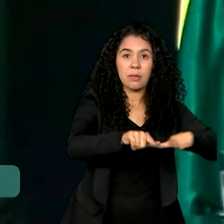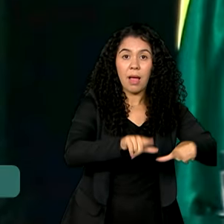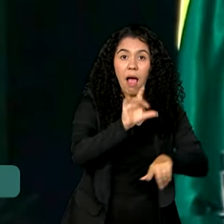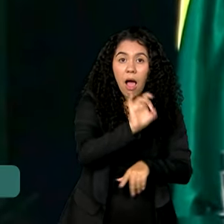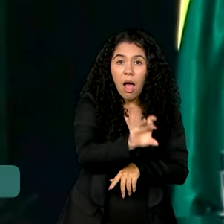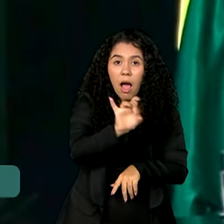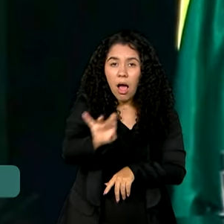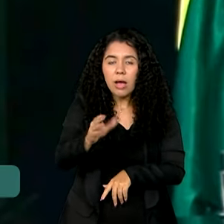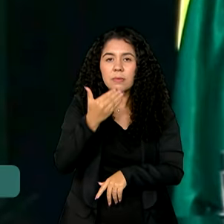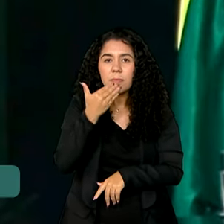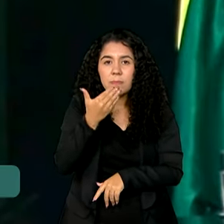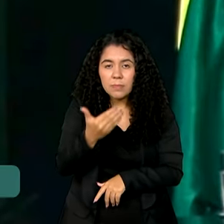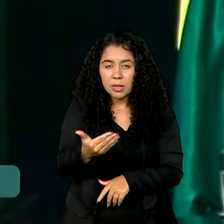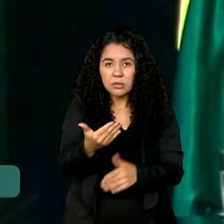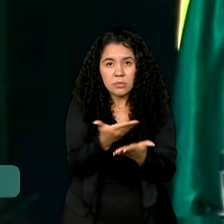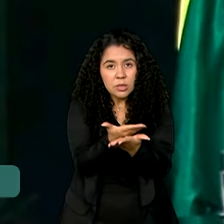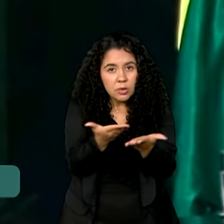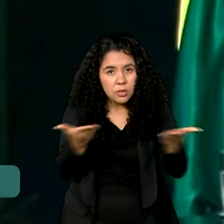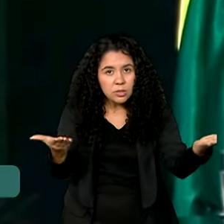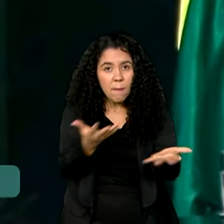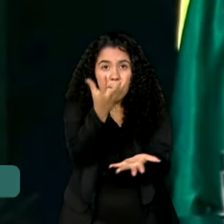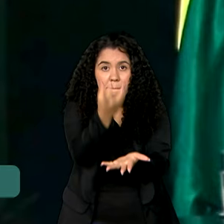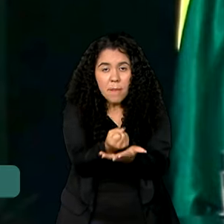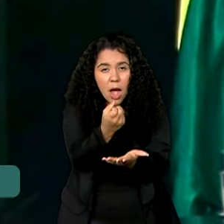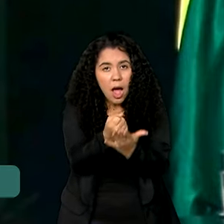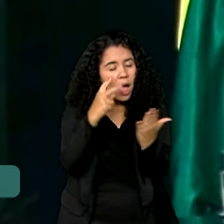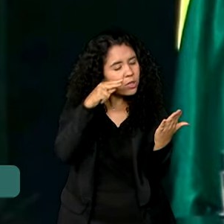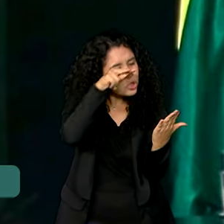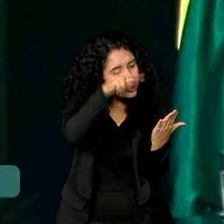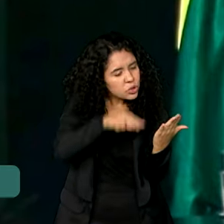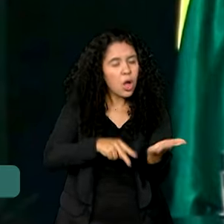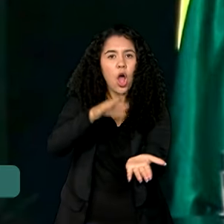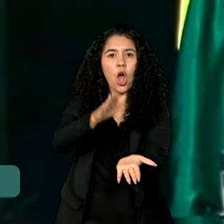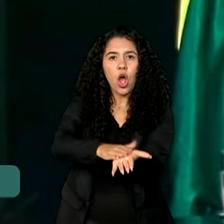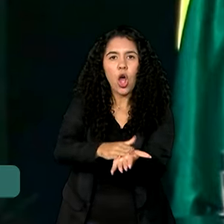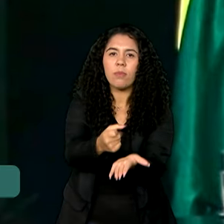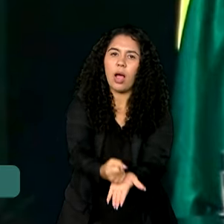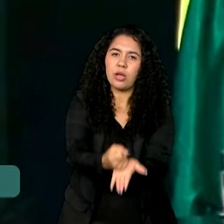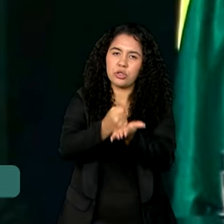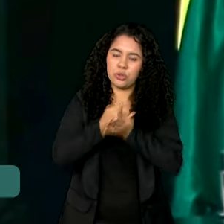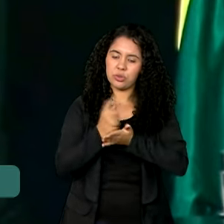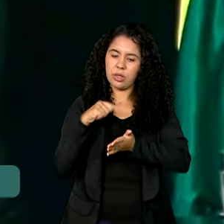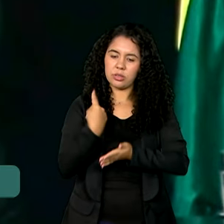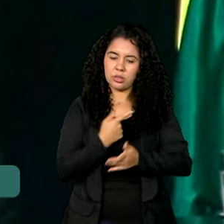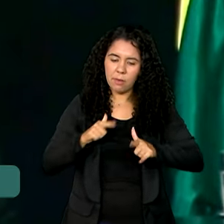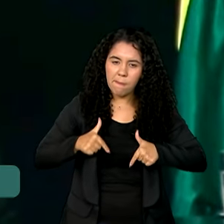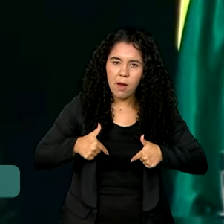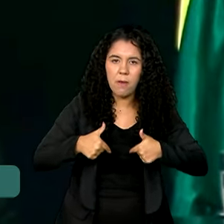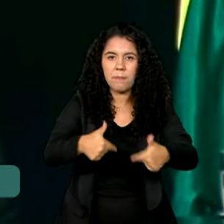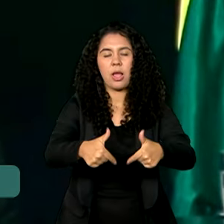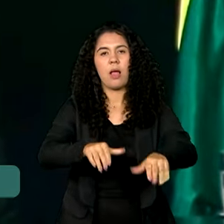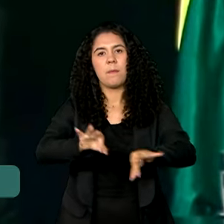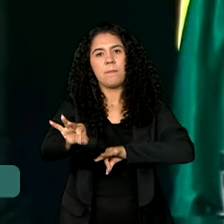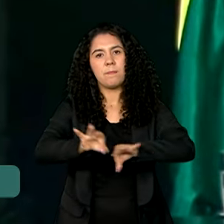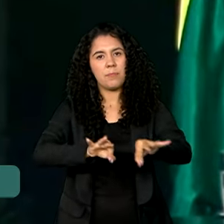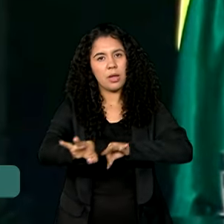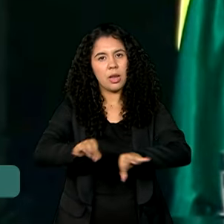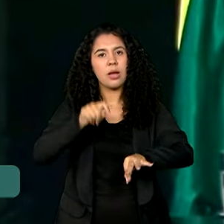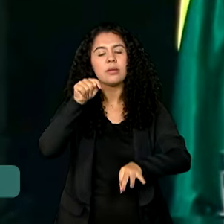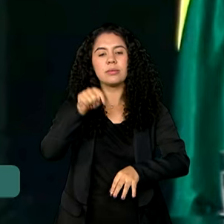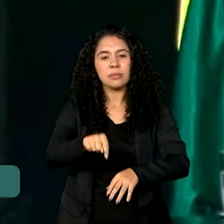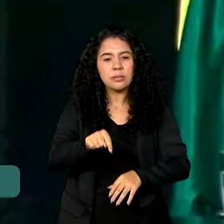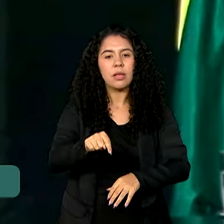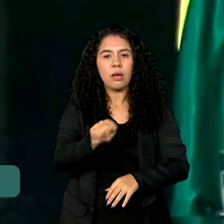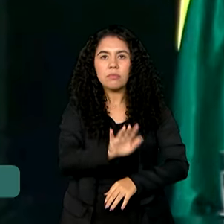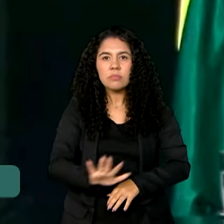eu peço que cada pessoa baixe, olhe, cobre, ajude a gente a executar esse plano e que a gente tenha uma sociedade